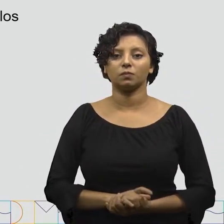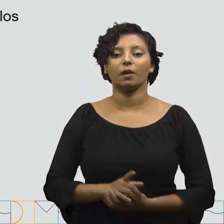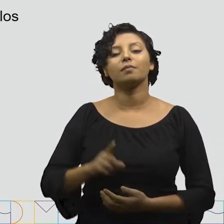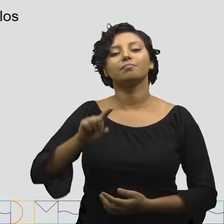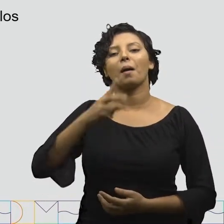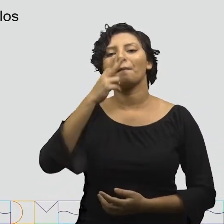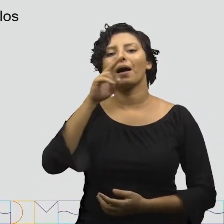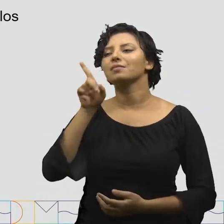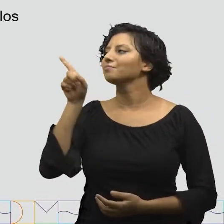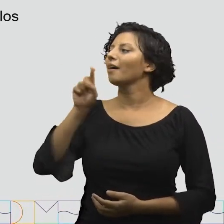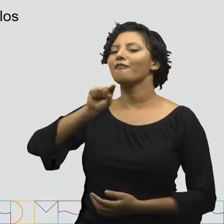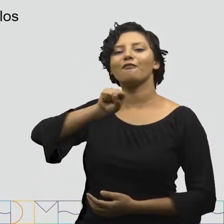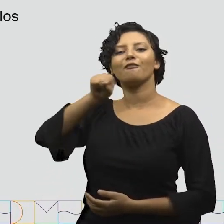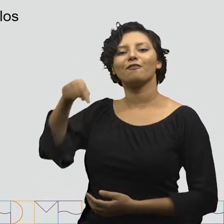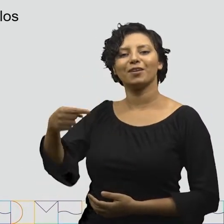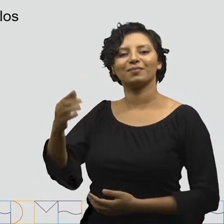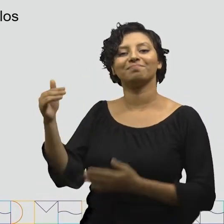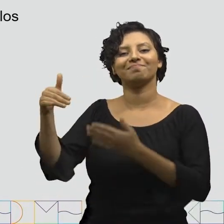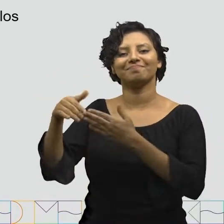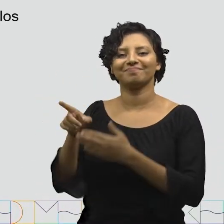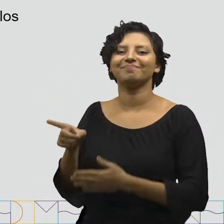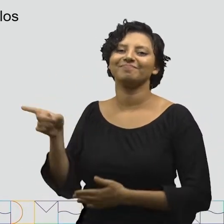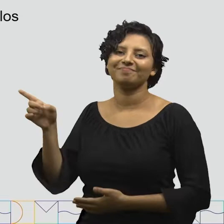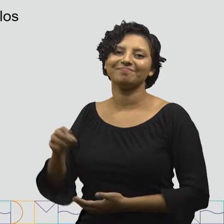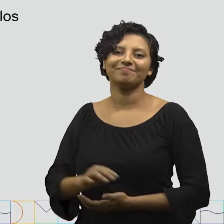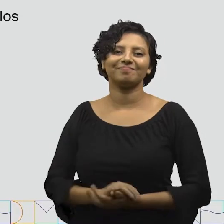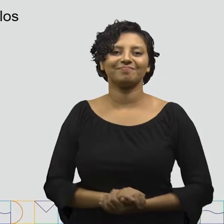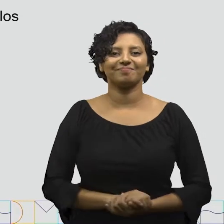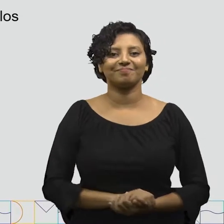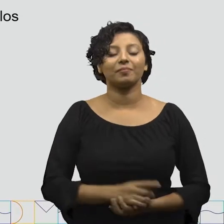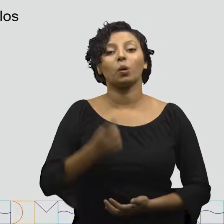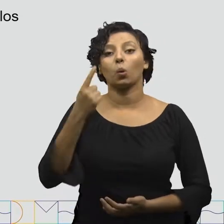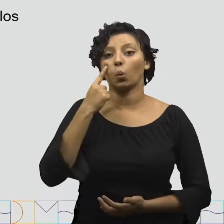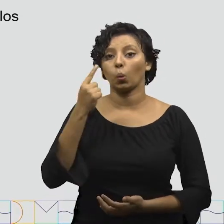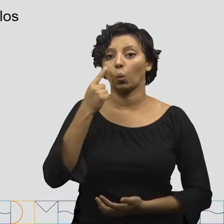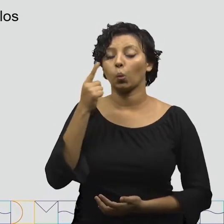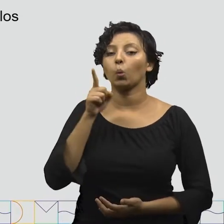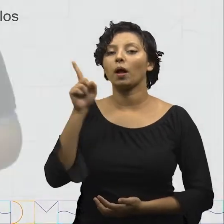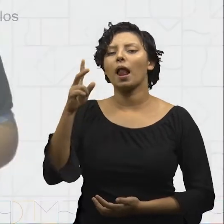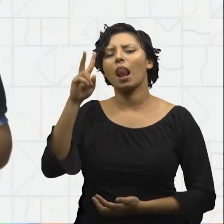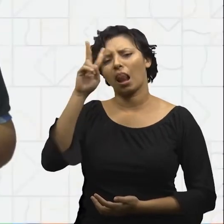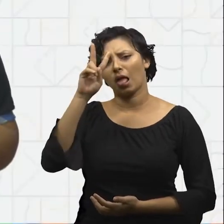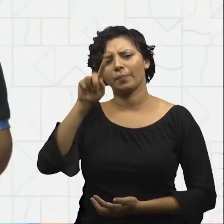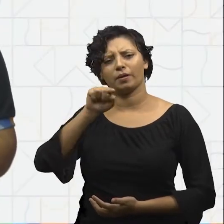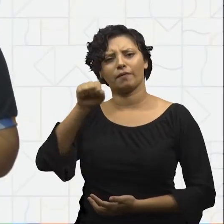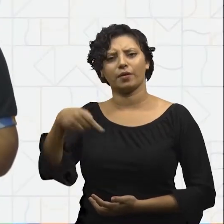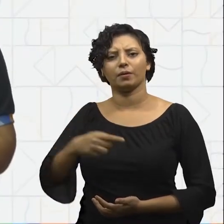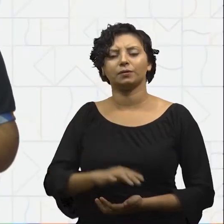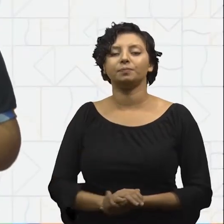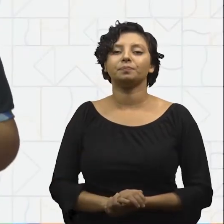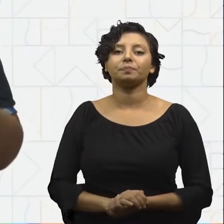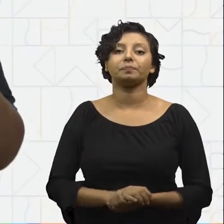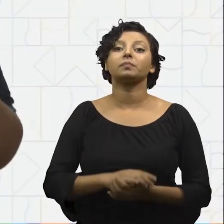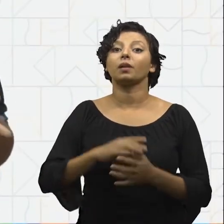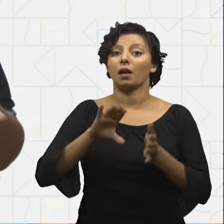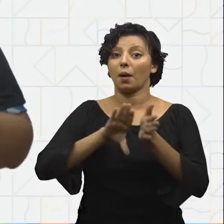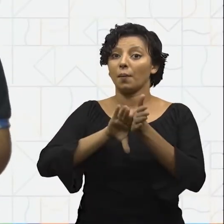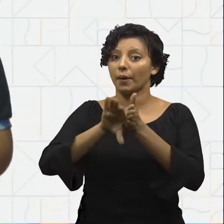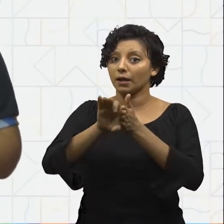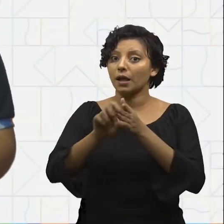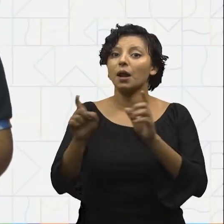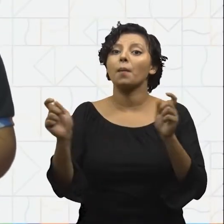que são bactérias em formato de vírgula. Observe aí que ela lembra uma vírgula. As bactérias podem ser